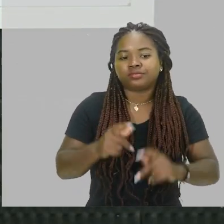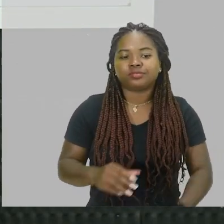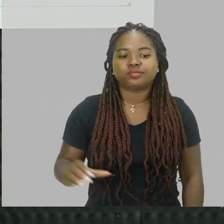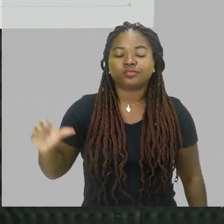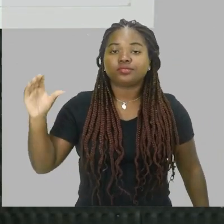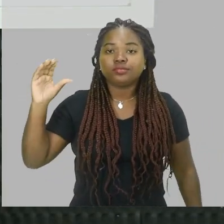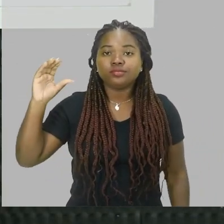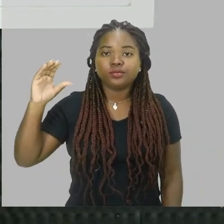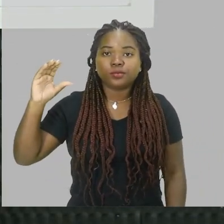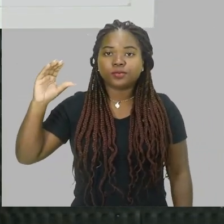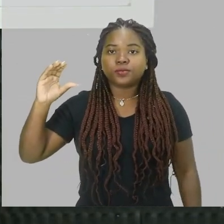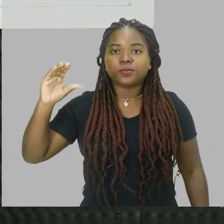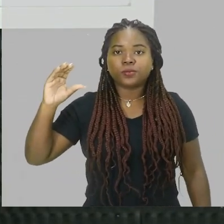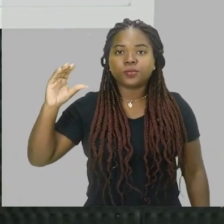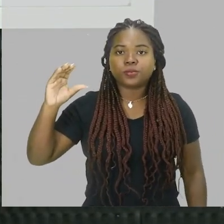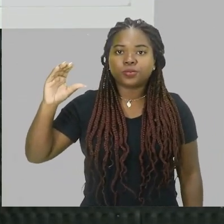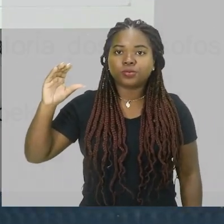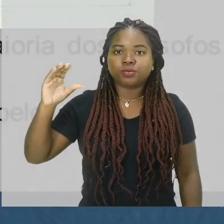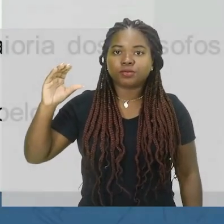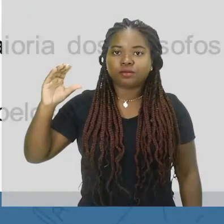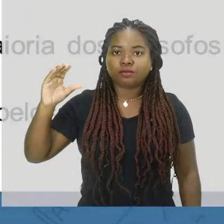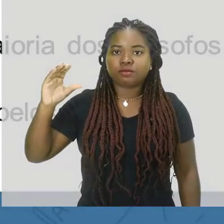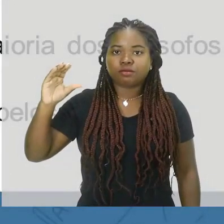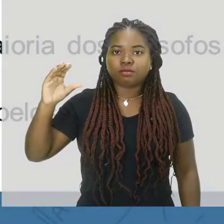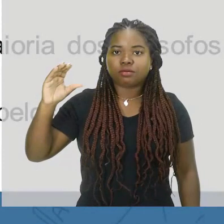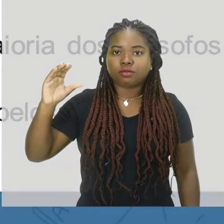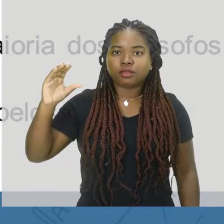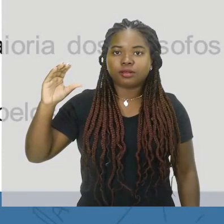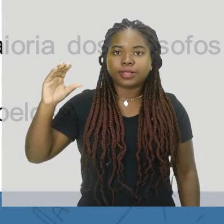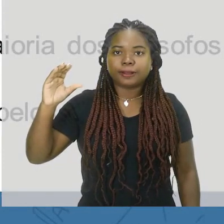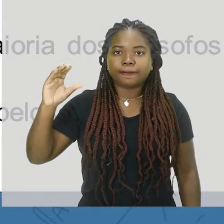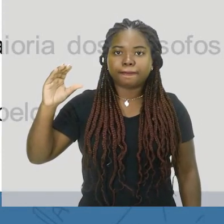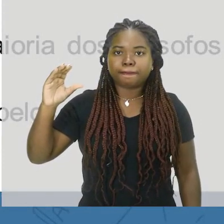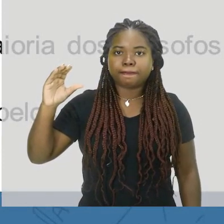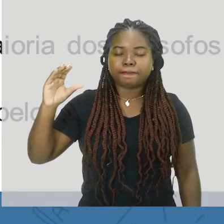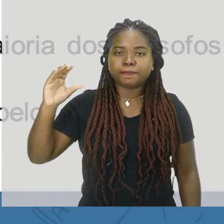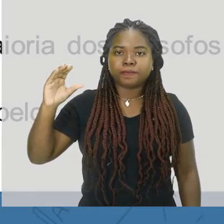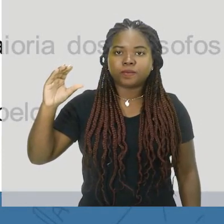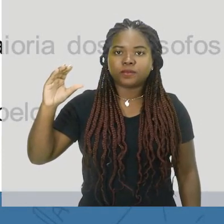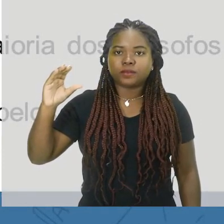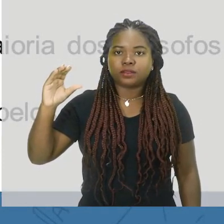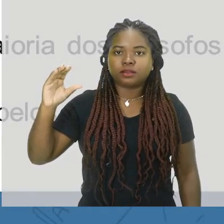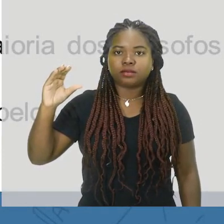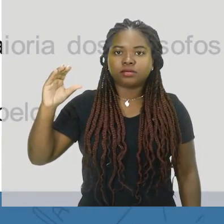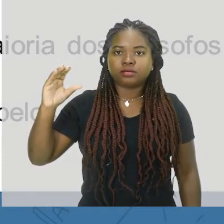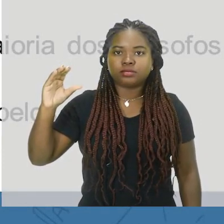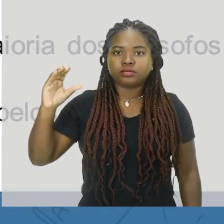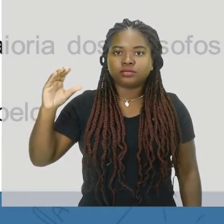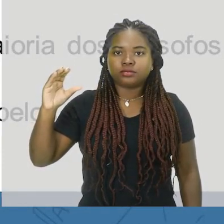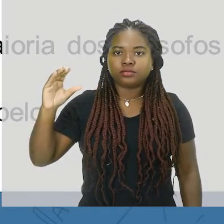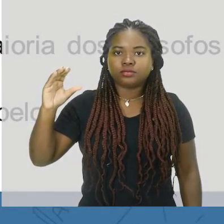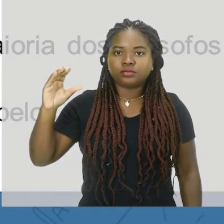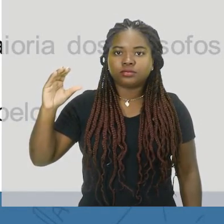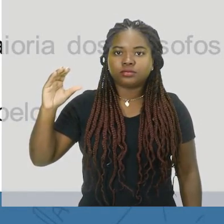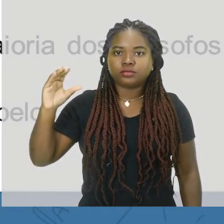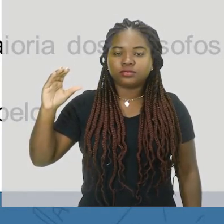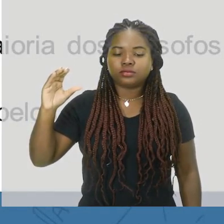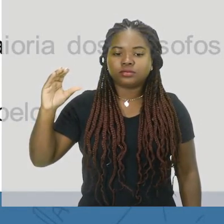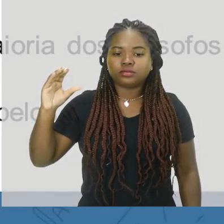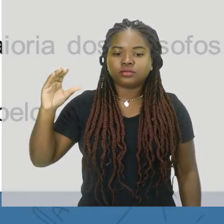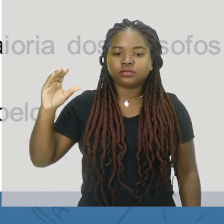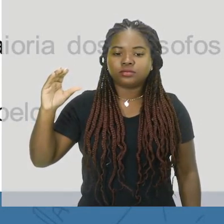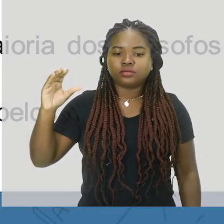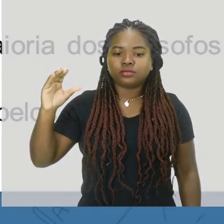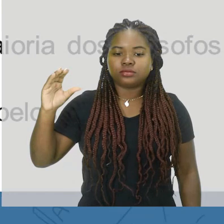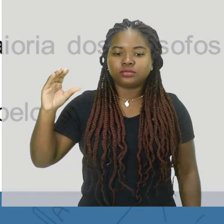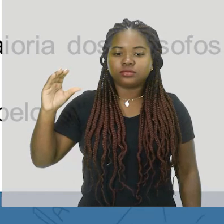Letra C, o modelo corpuscular defendido por Newton, que descreve que a luz como